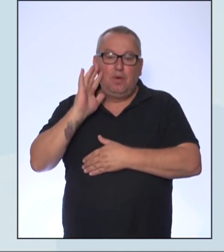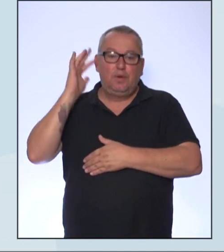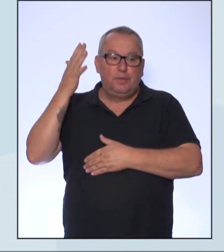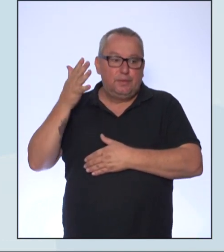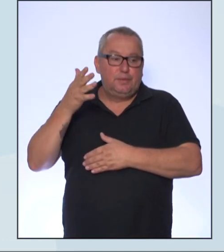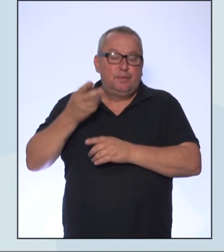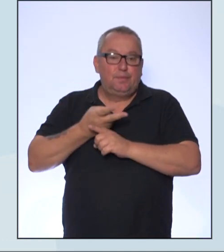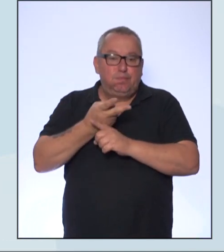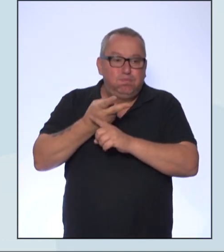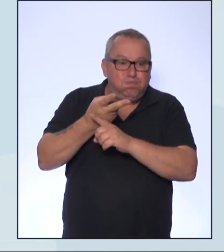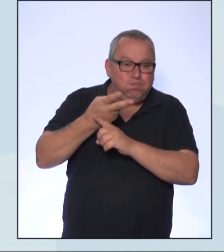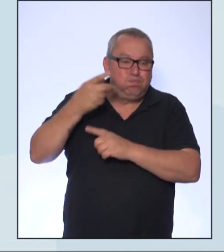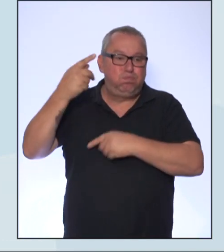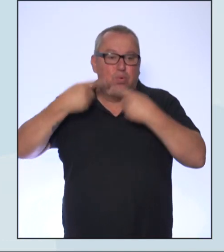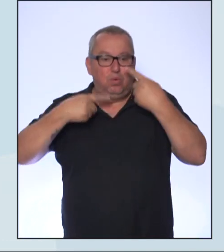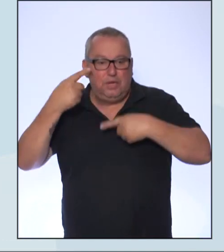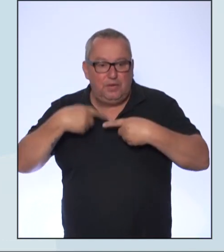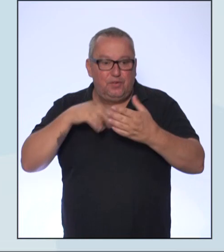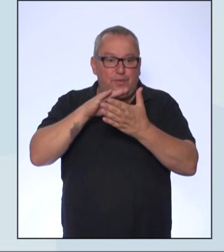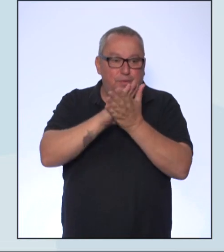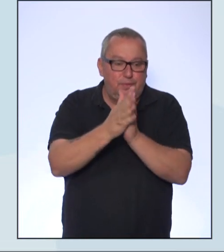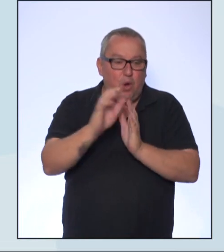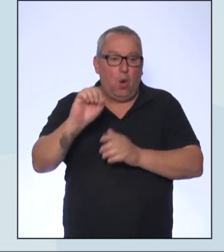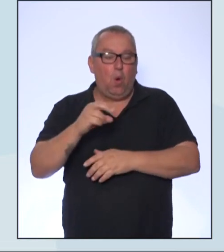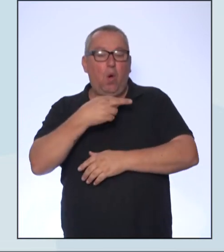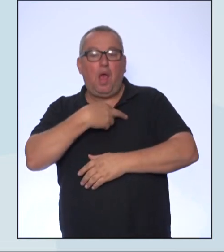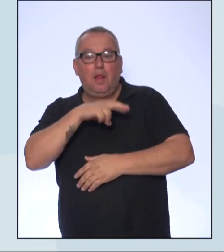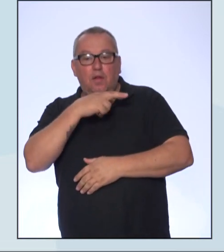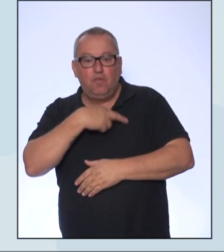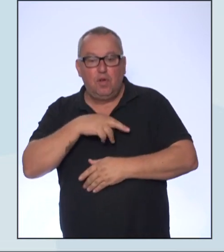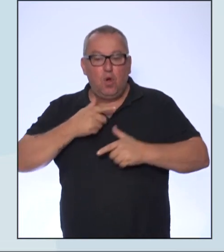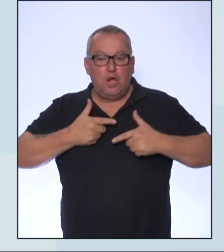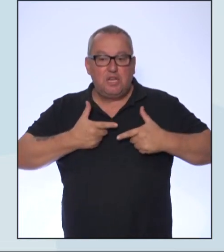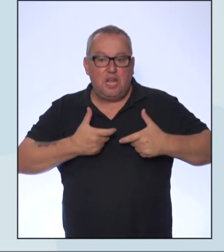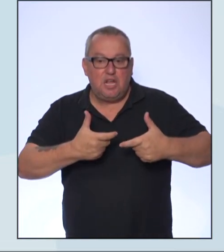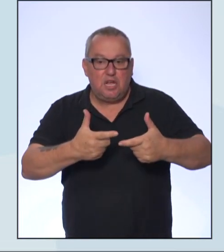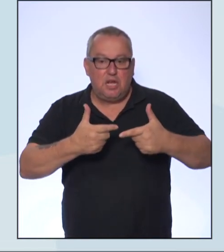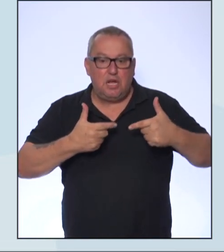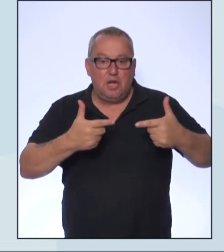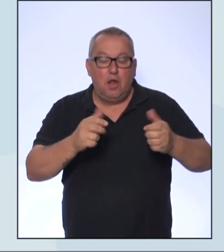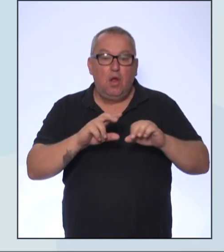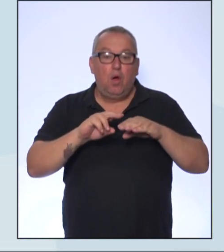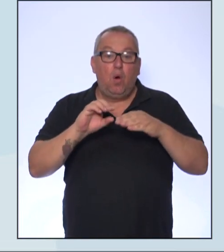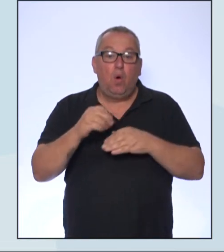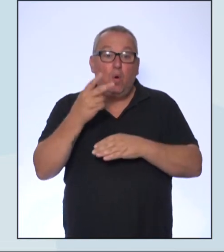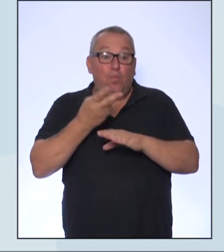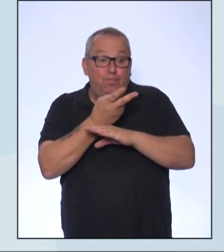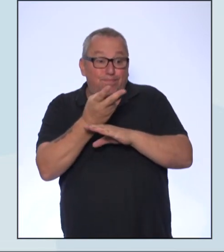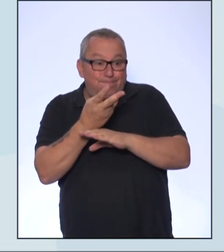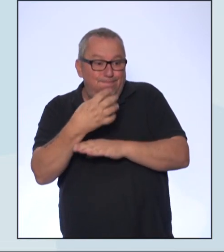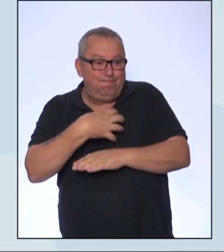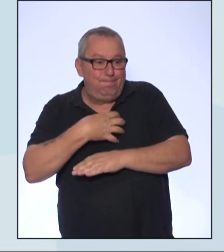perseguições políticas e ou religiosas, guerras ou busca por melhores condições de vida, estudo,